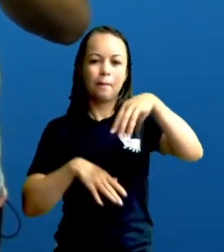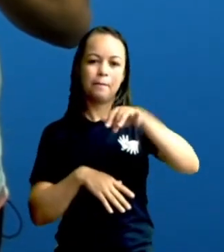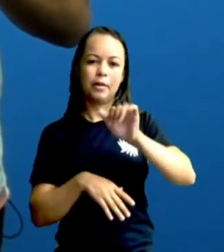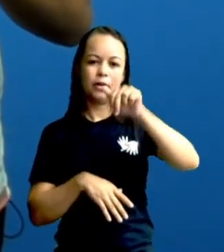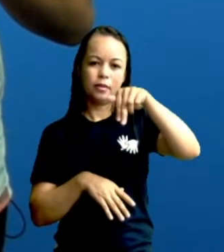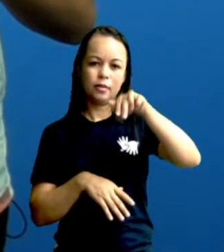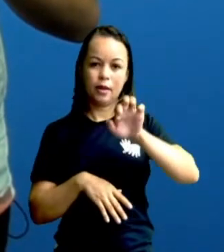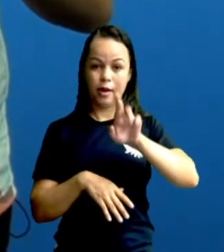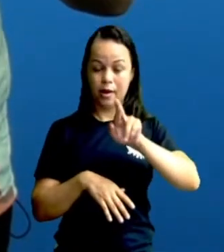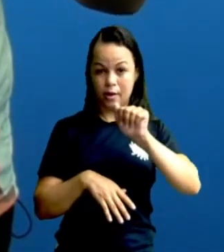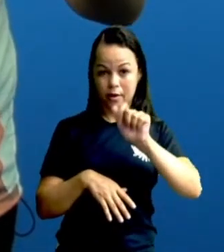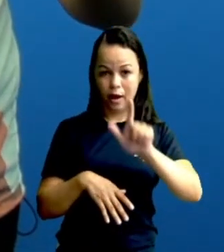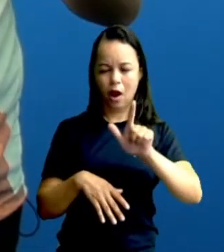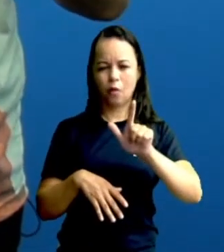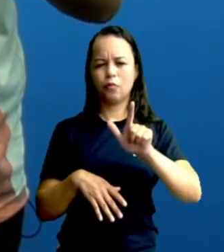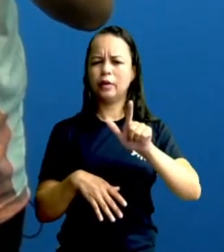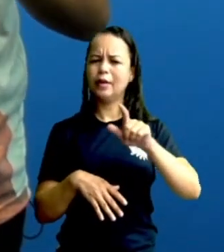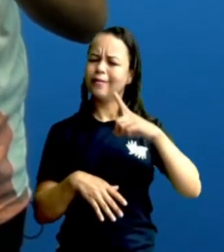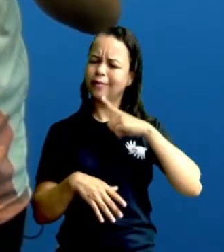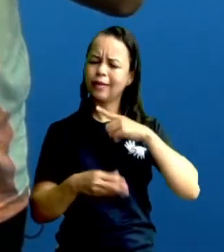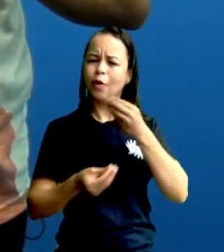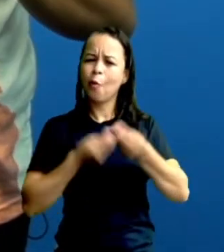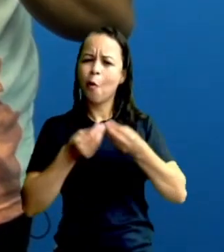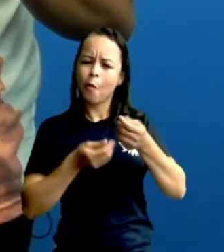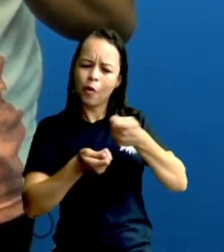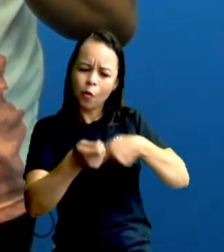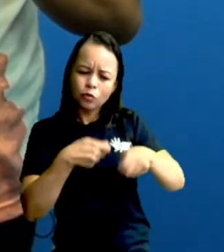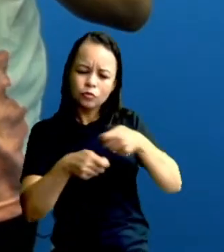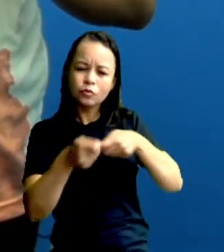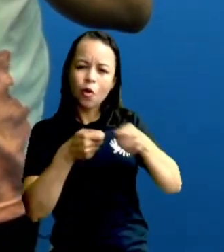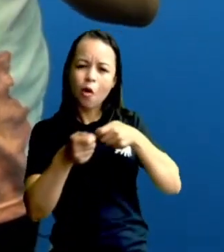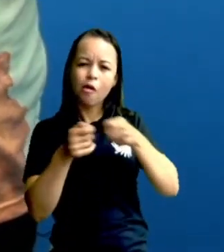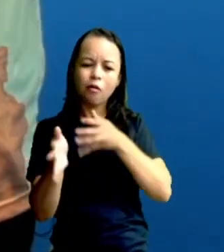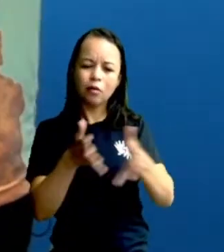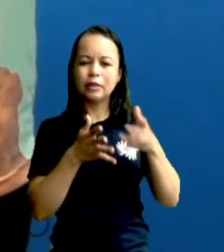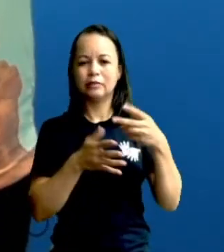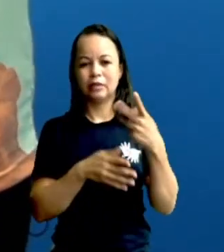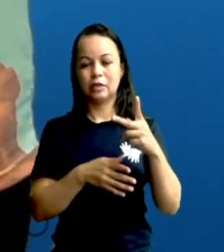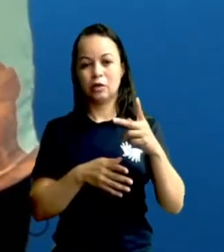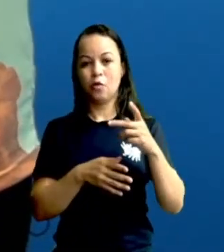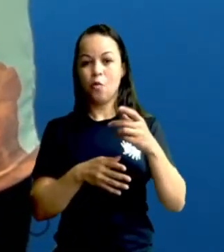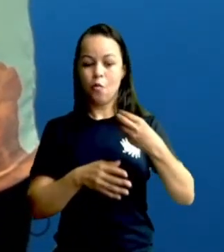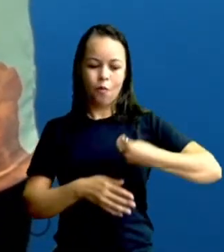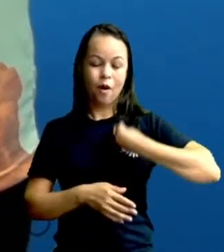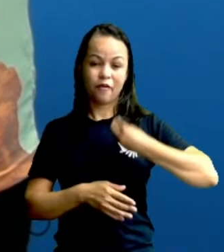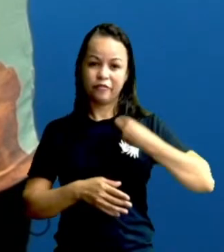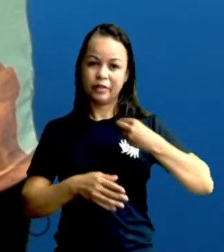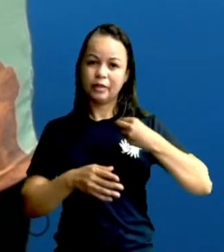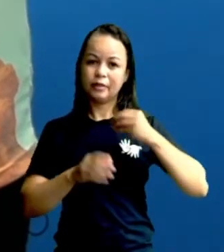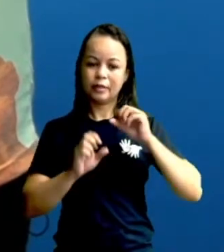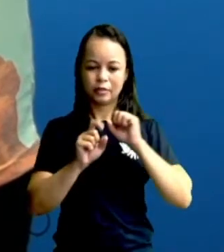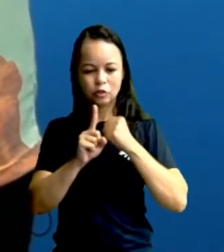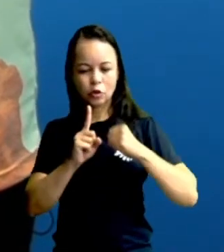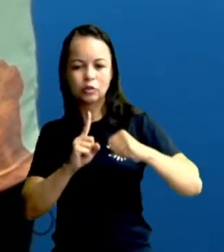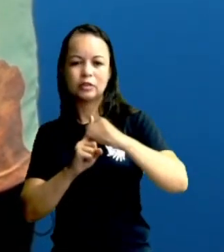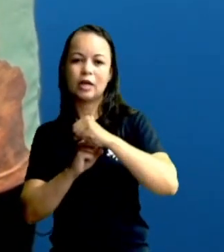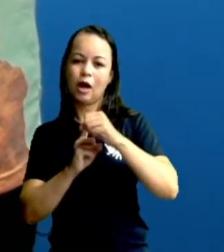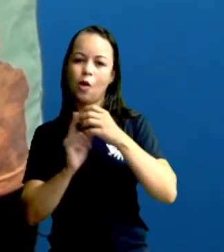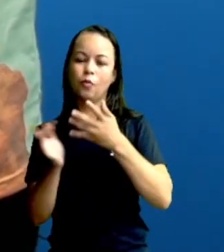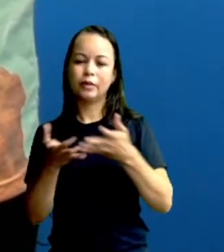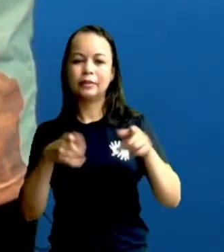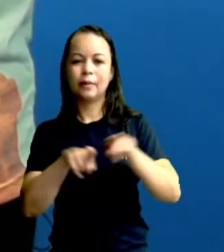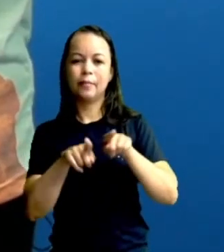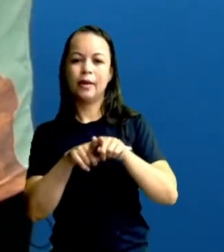tenha uma vida que gere justiça social, mas acima de tudo que gere uma visão de riqueza